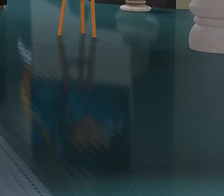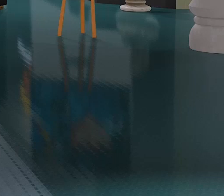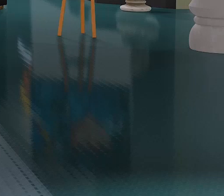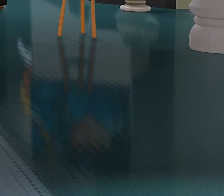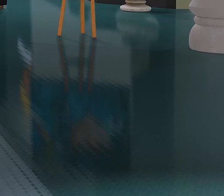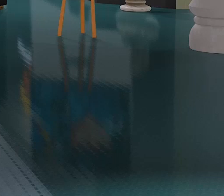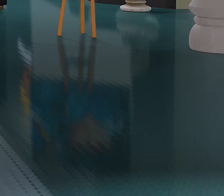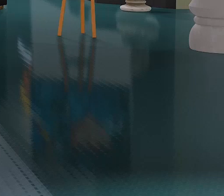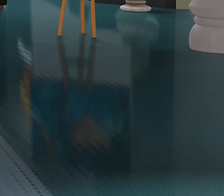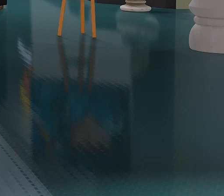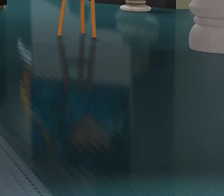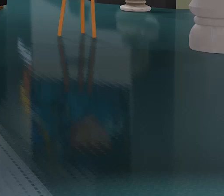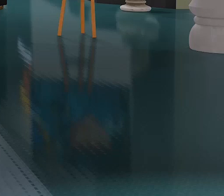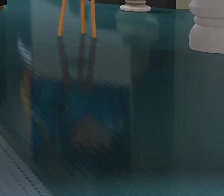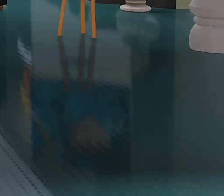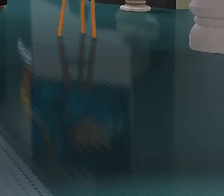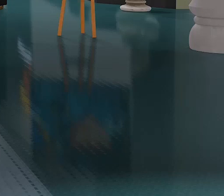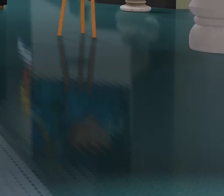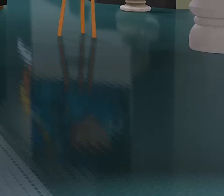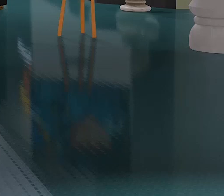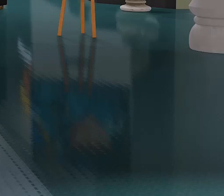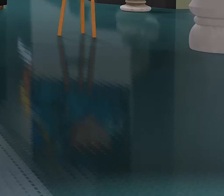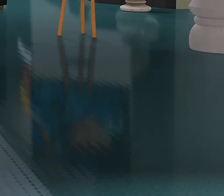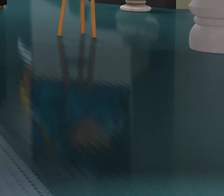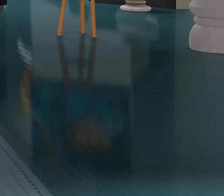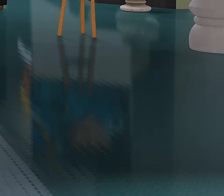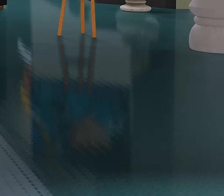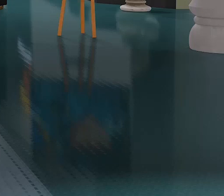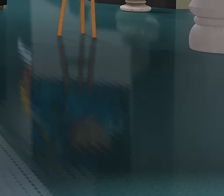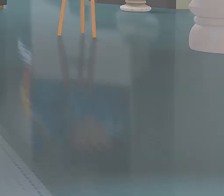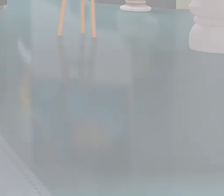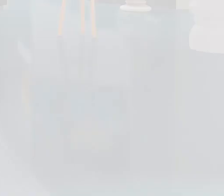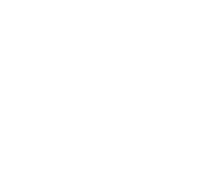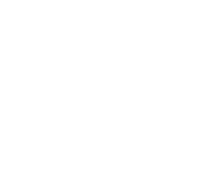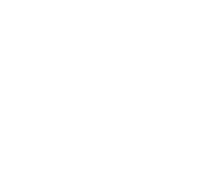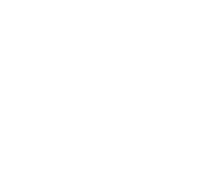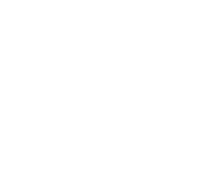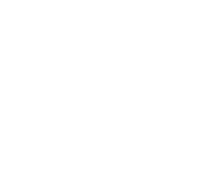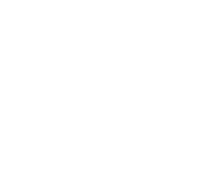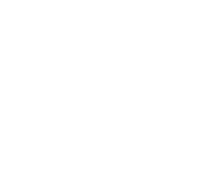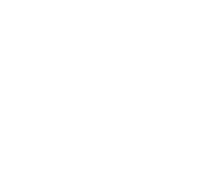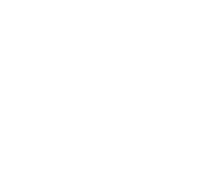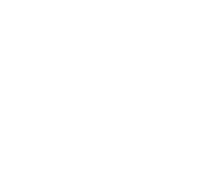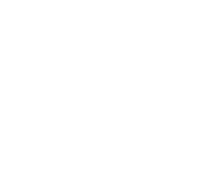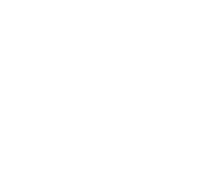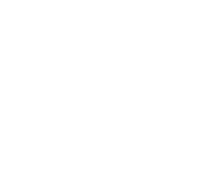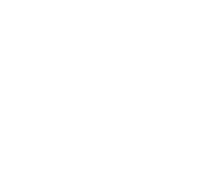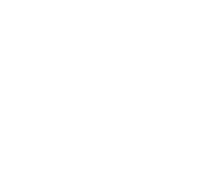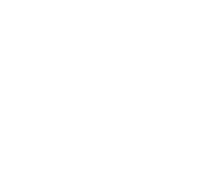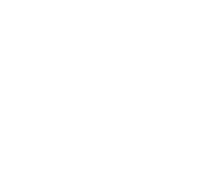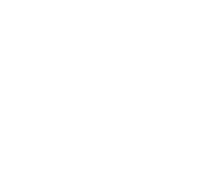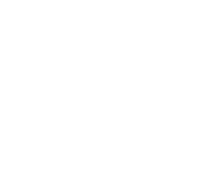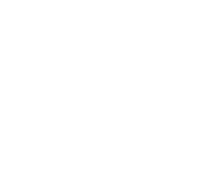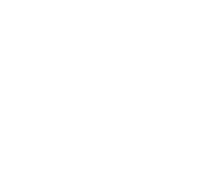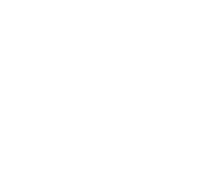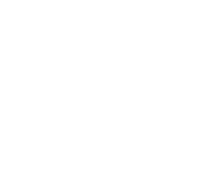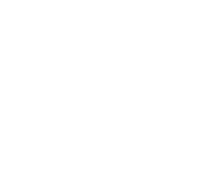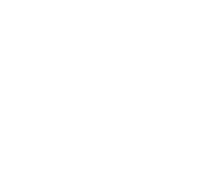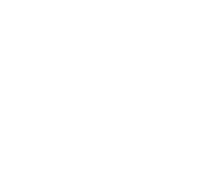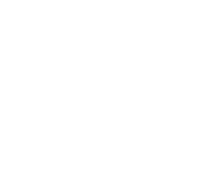nossa revisão dos temas que nós estudamos. Vamos lá pra nossa tela? O século